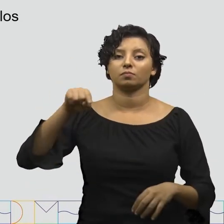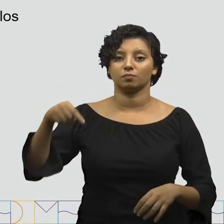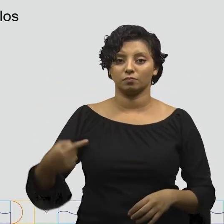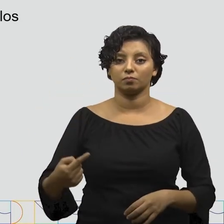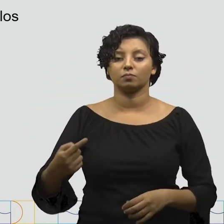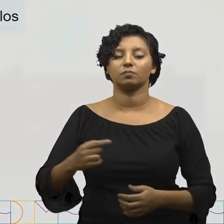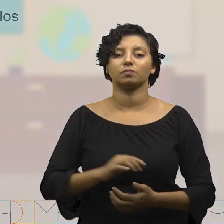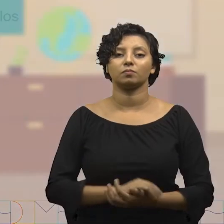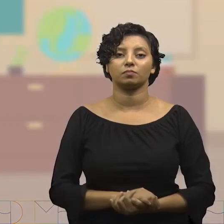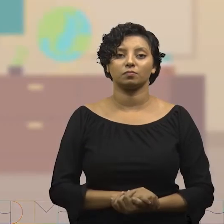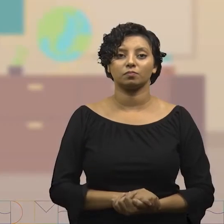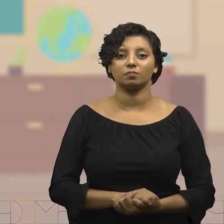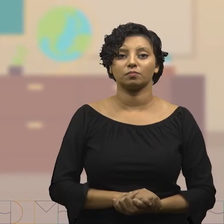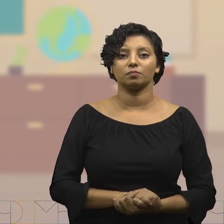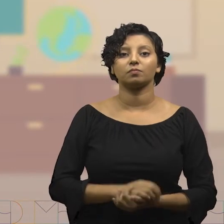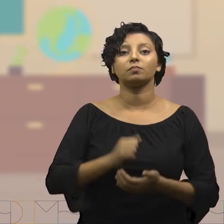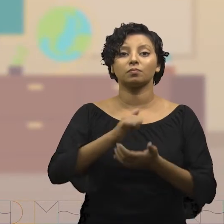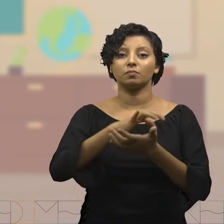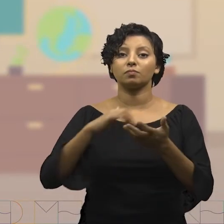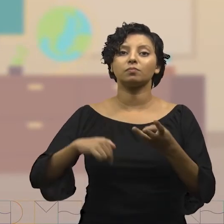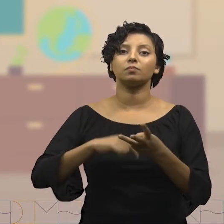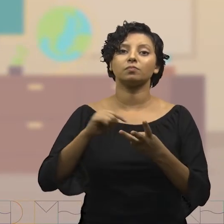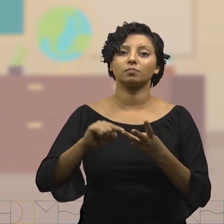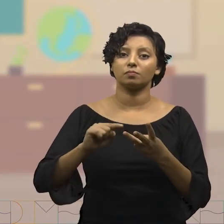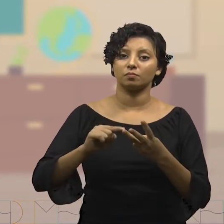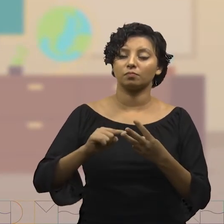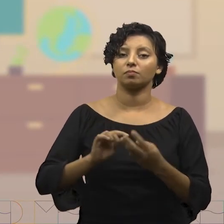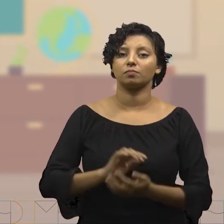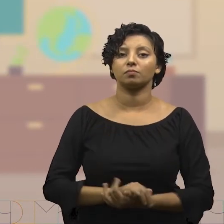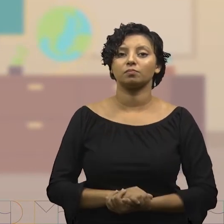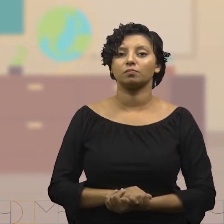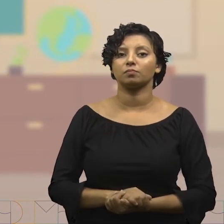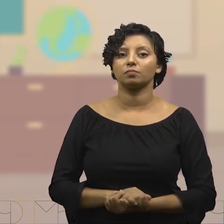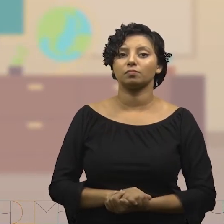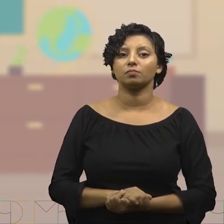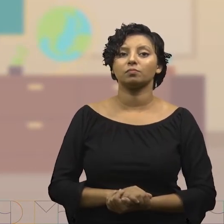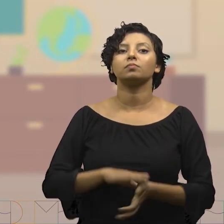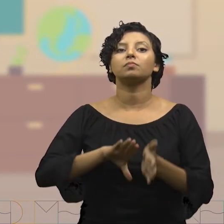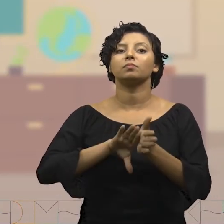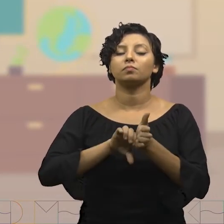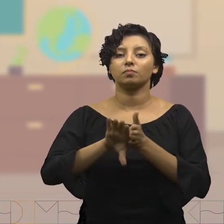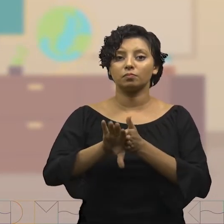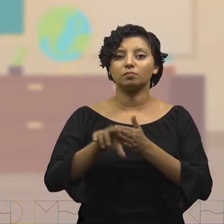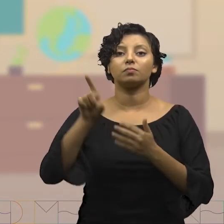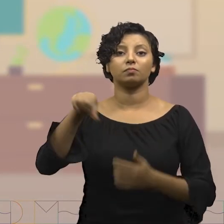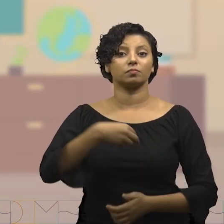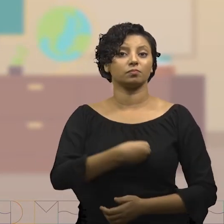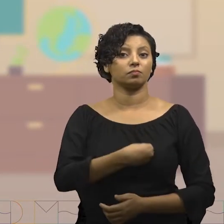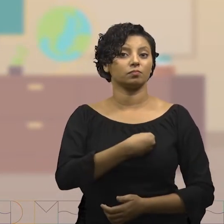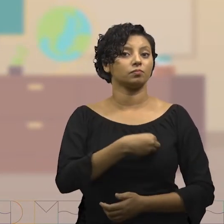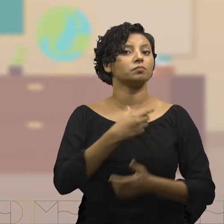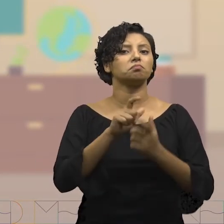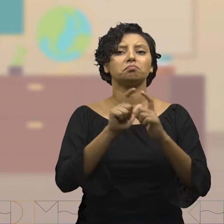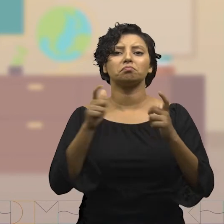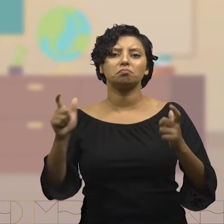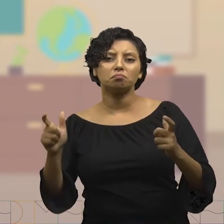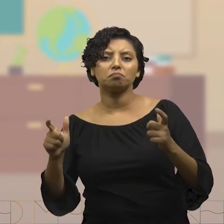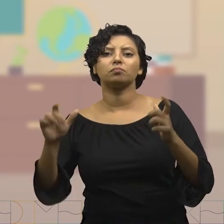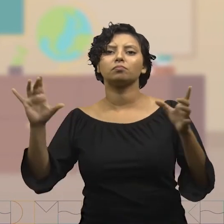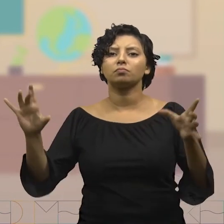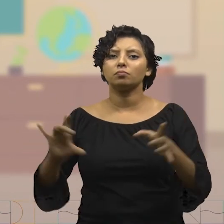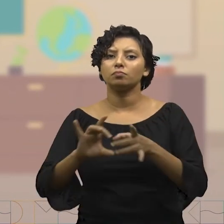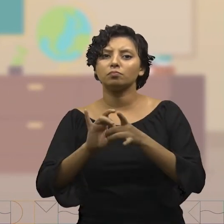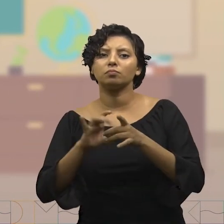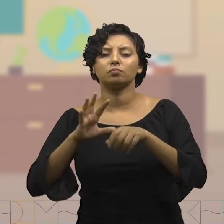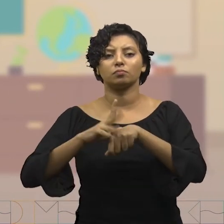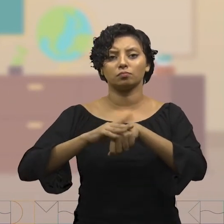vibrião. Atividade número 3. As bactérias são seres vivos que na maioria das vezes são